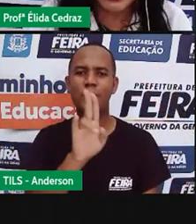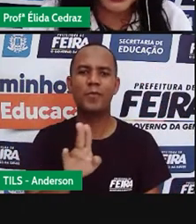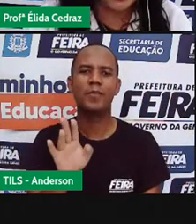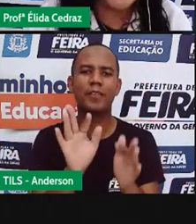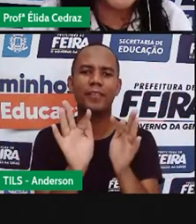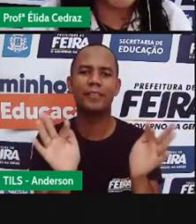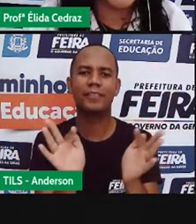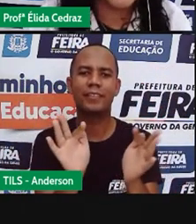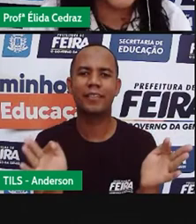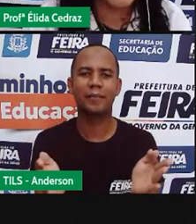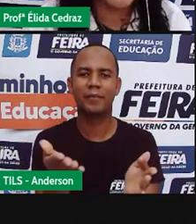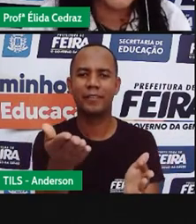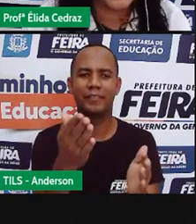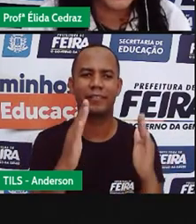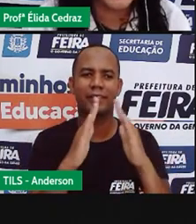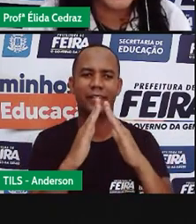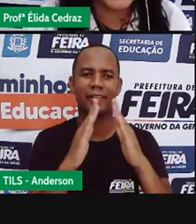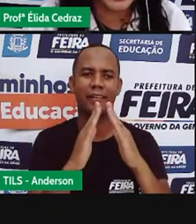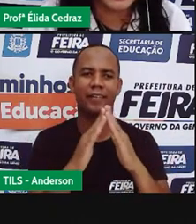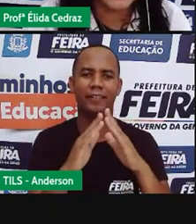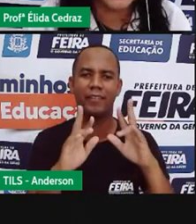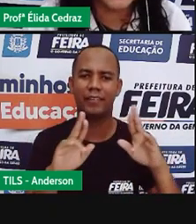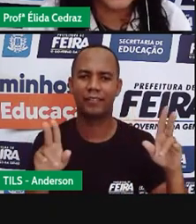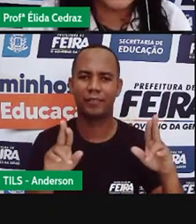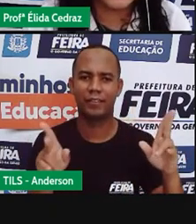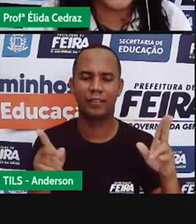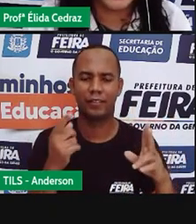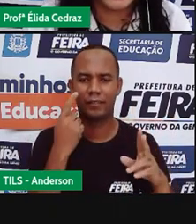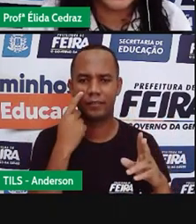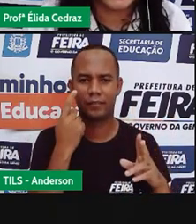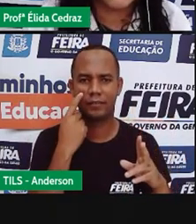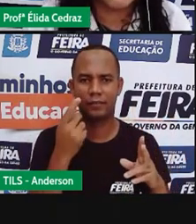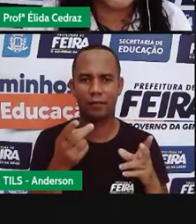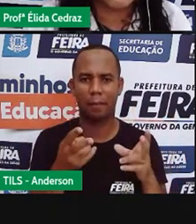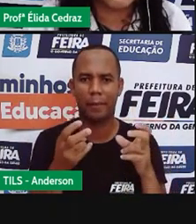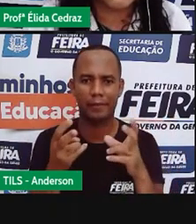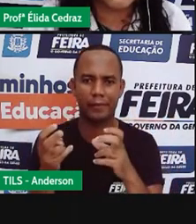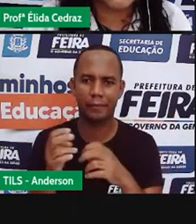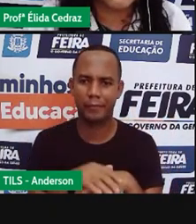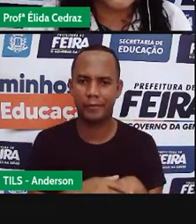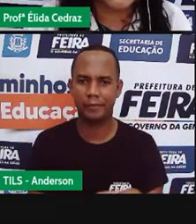vocês podem observar de diferente nesse caso olha aí